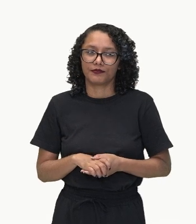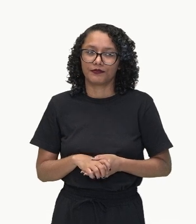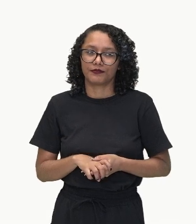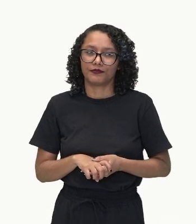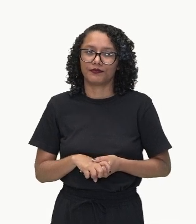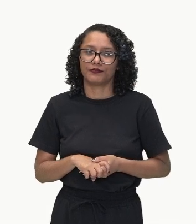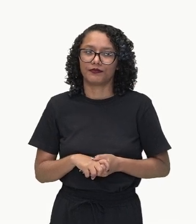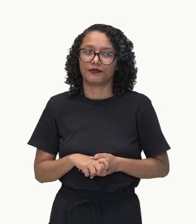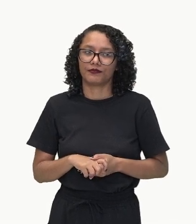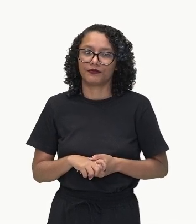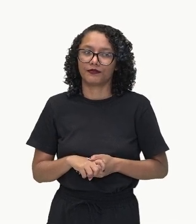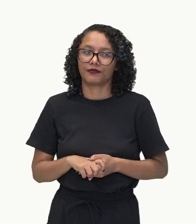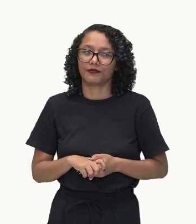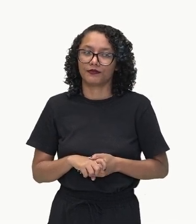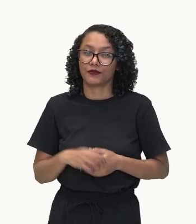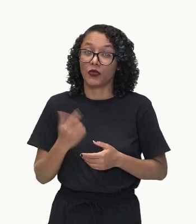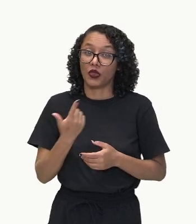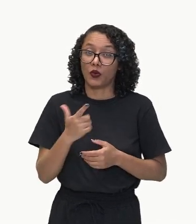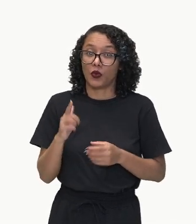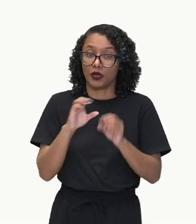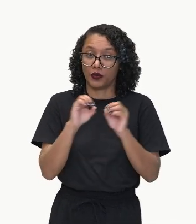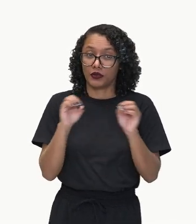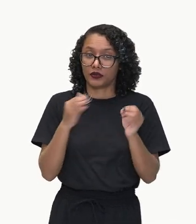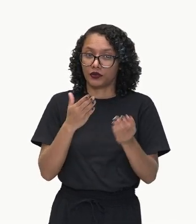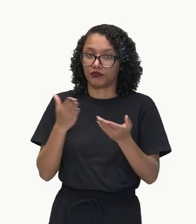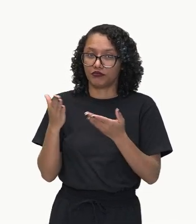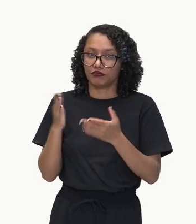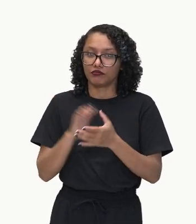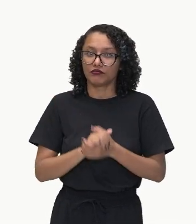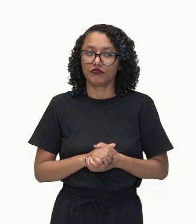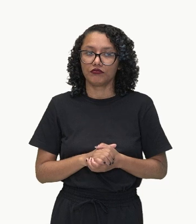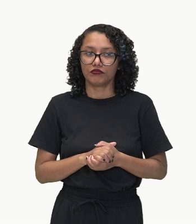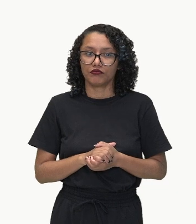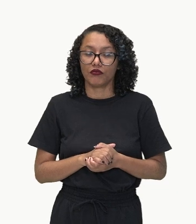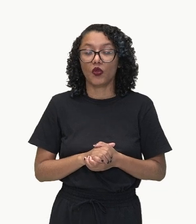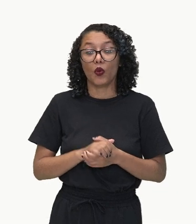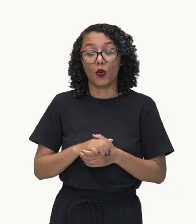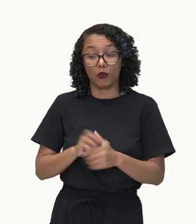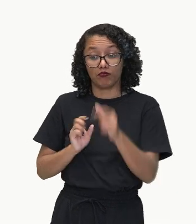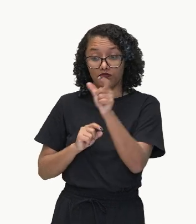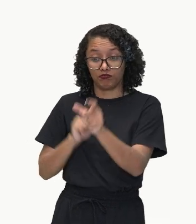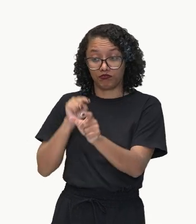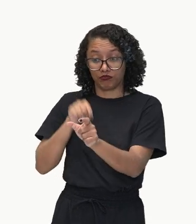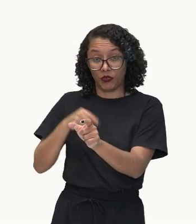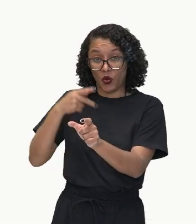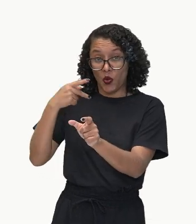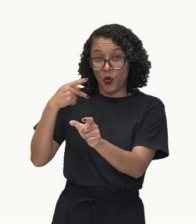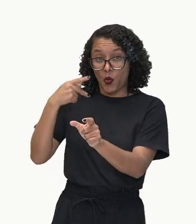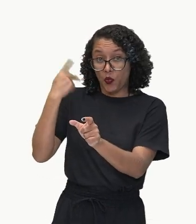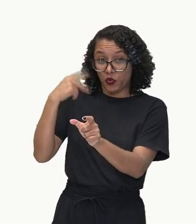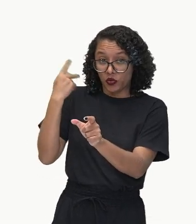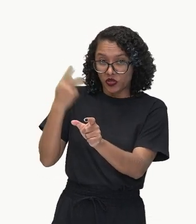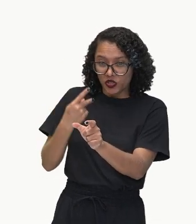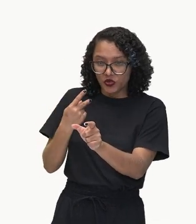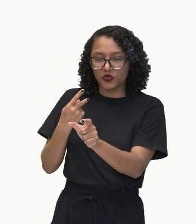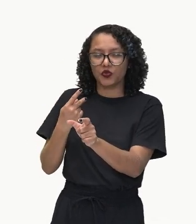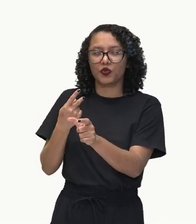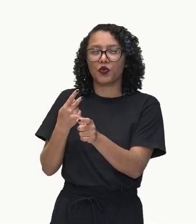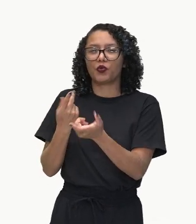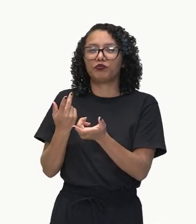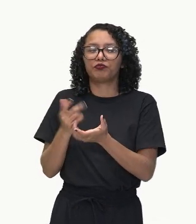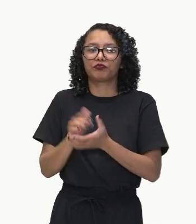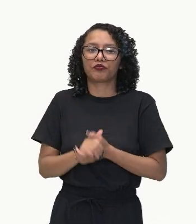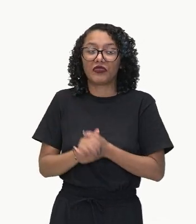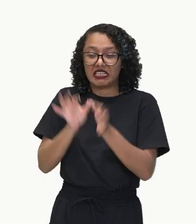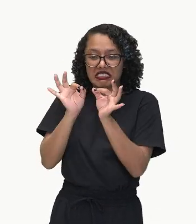político era desonesto. Olha só aí o exemplo que nós trouxemos pra você. O político era desonesto. Temos a primeira informação aqui, ó.